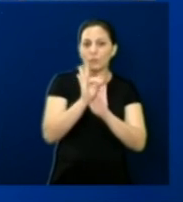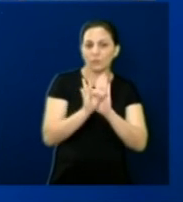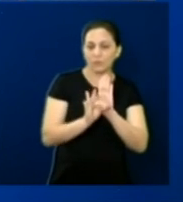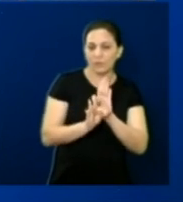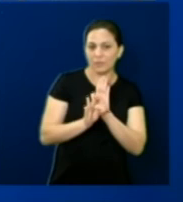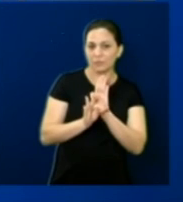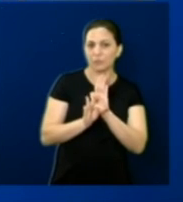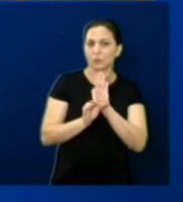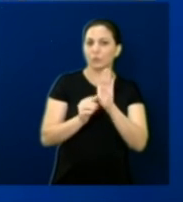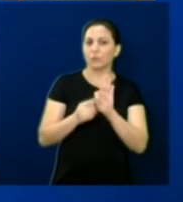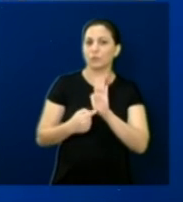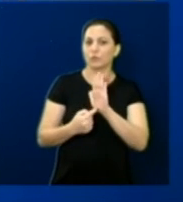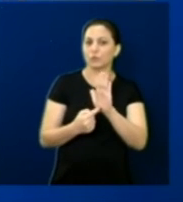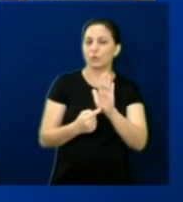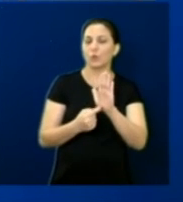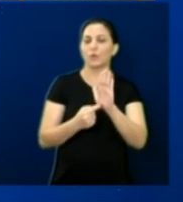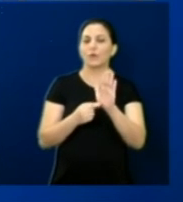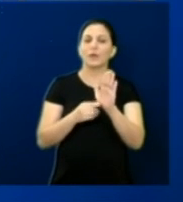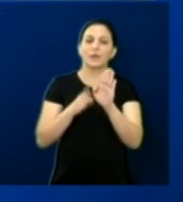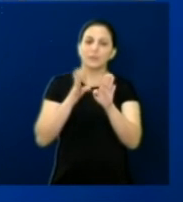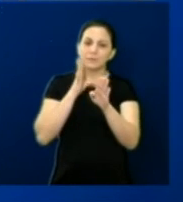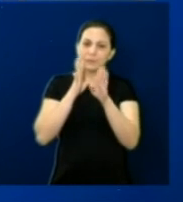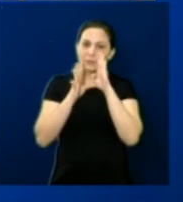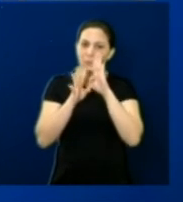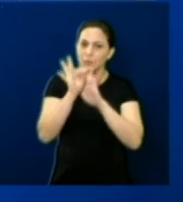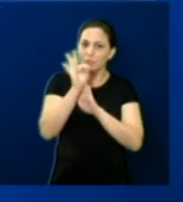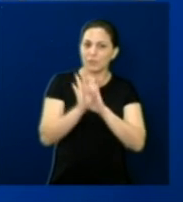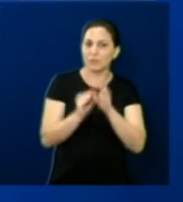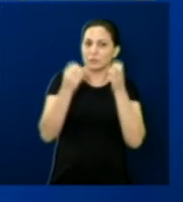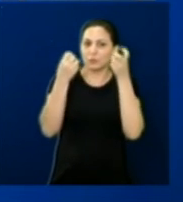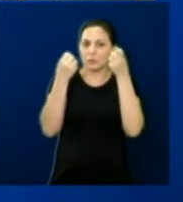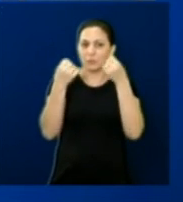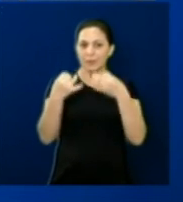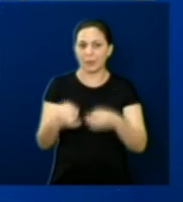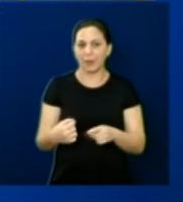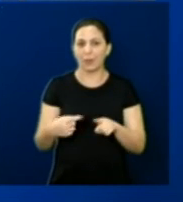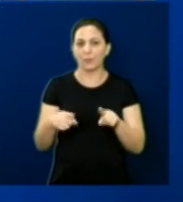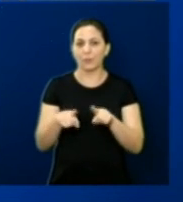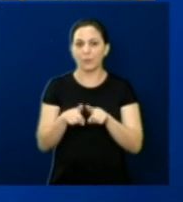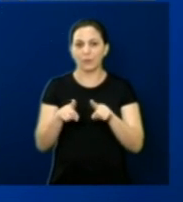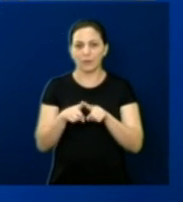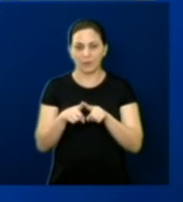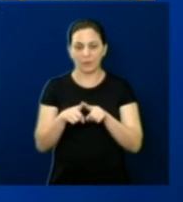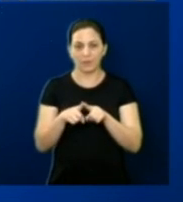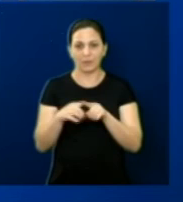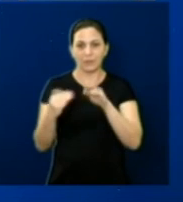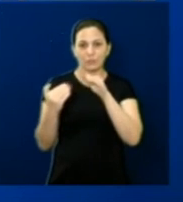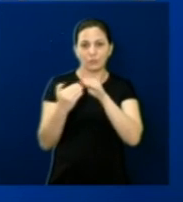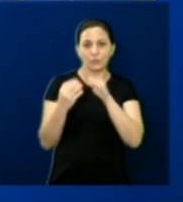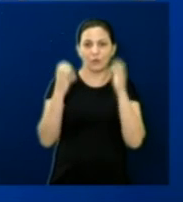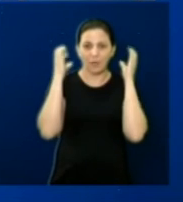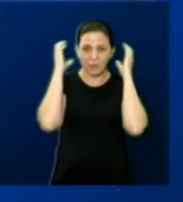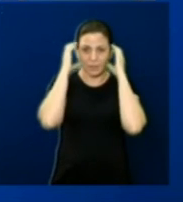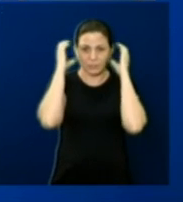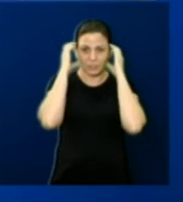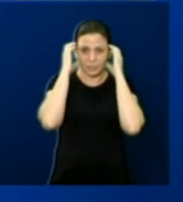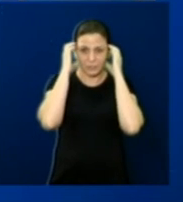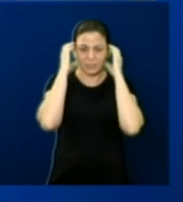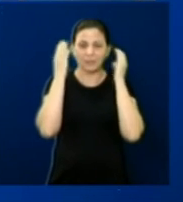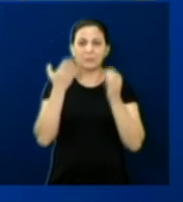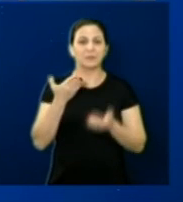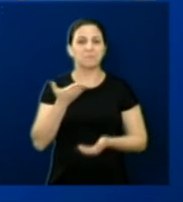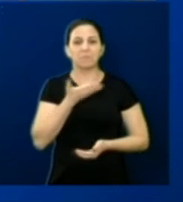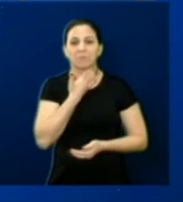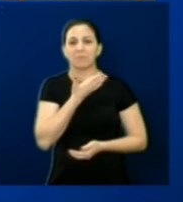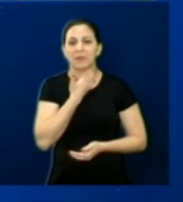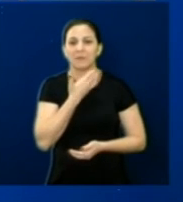nas redes sociais. E eu queria falar um pouquinho sobre esse texto, por quê? Vindo de encontro com o que um radialista da nossa cidade classificou como balela,